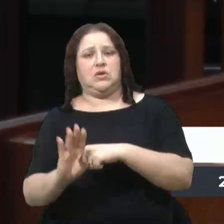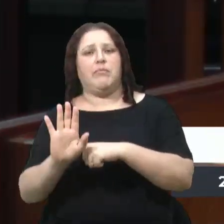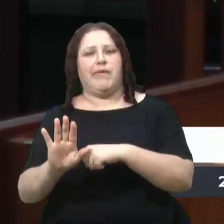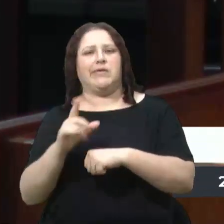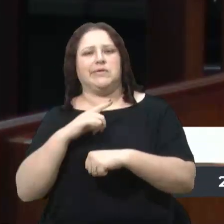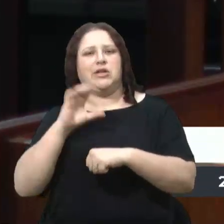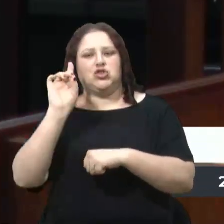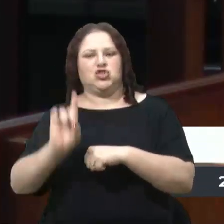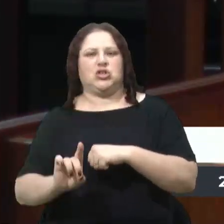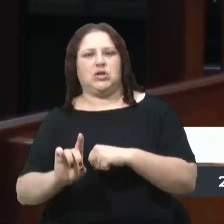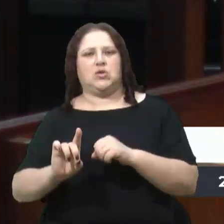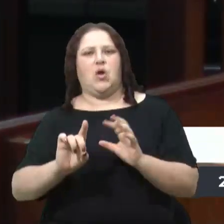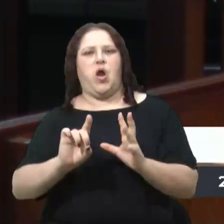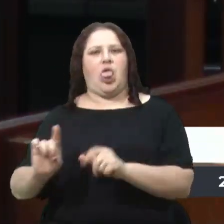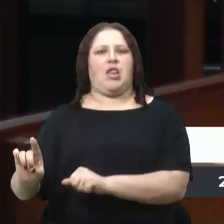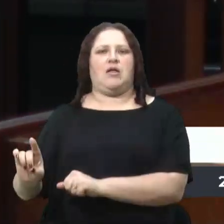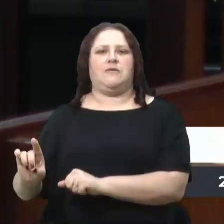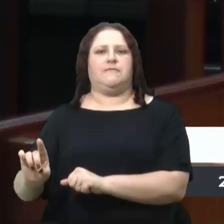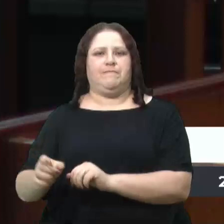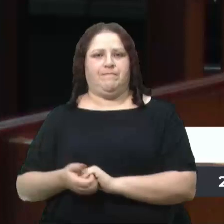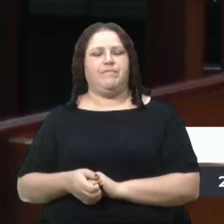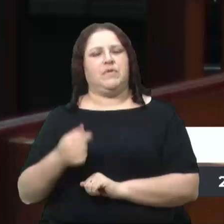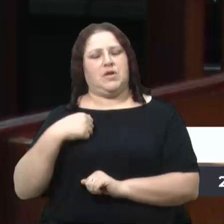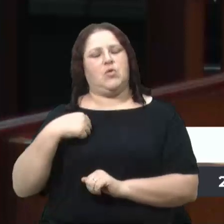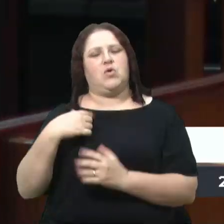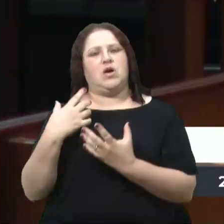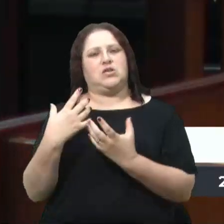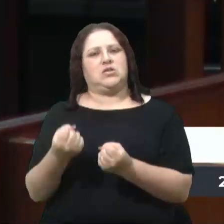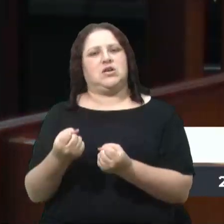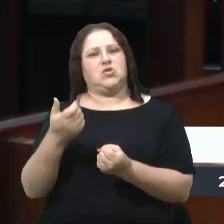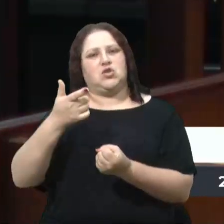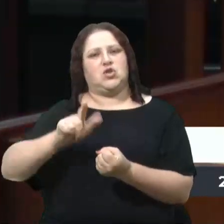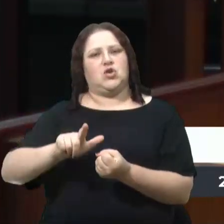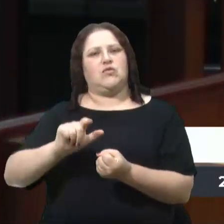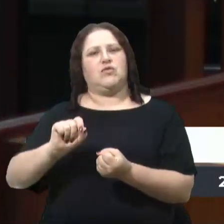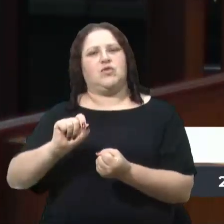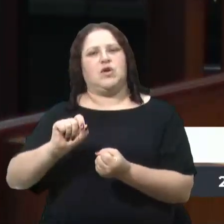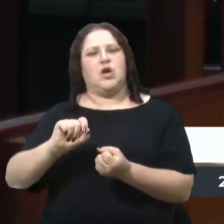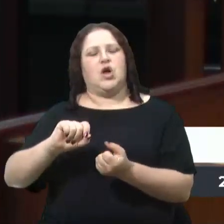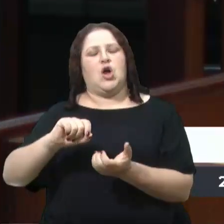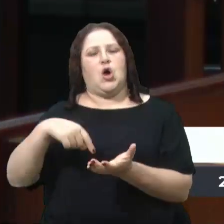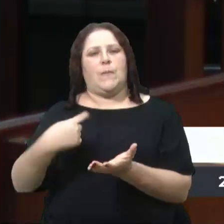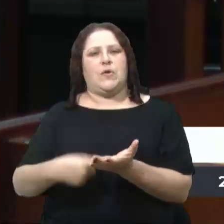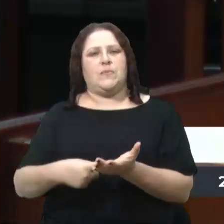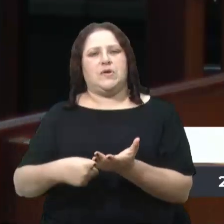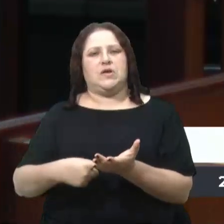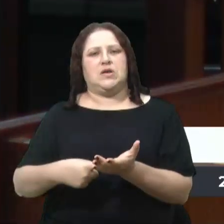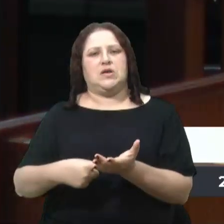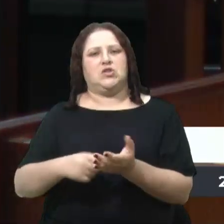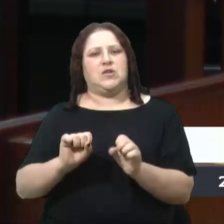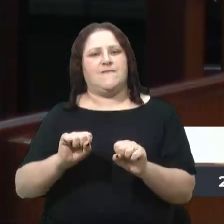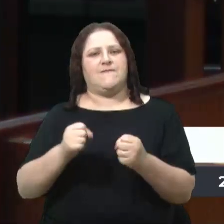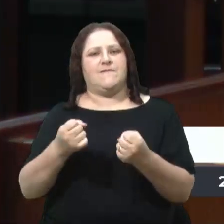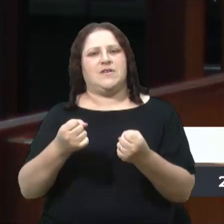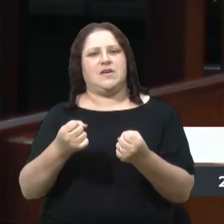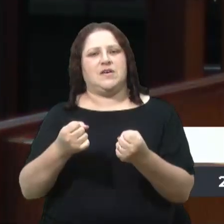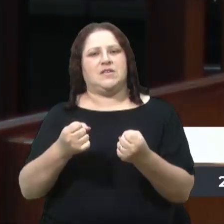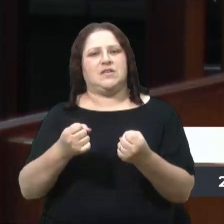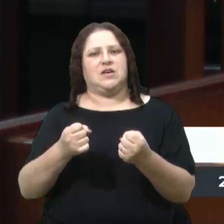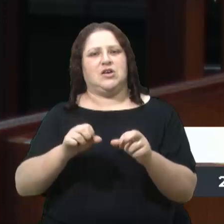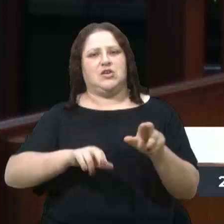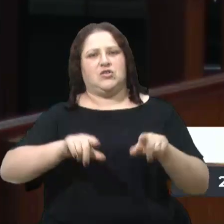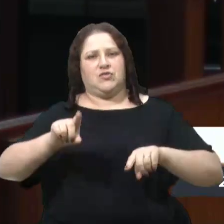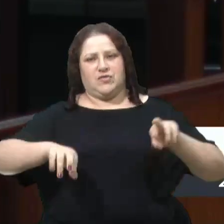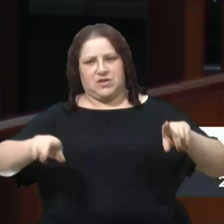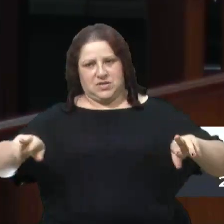reassumo aqui o meu compromisso com a defesa das diversidades e com a maioria minorizada.